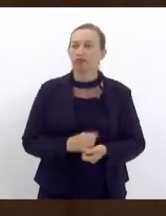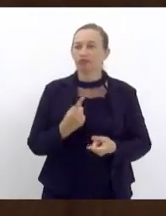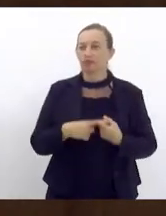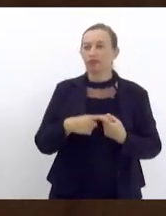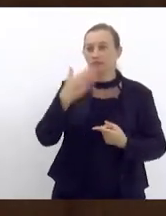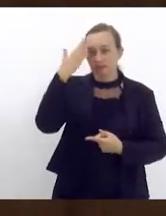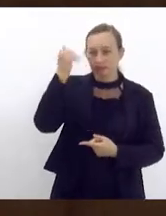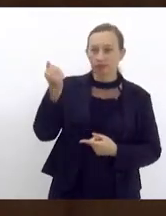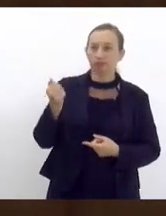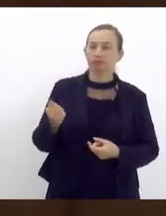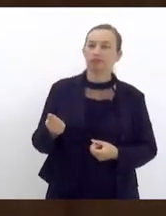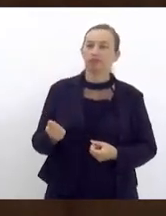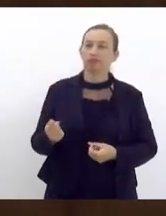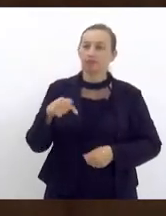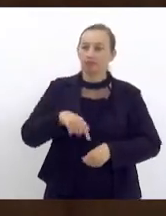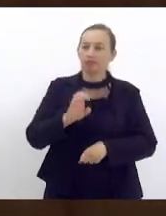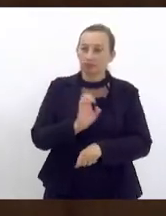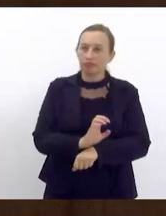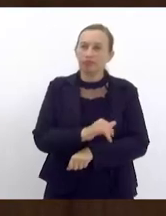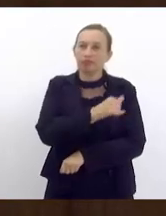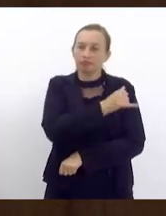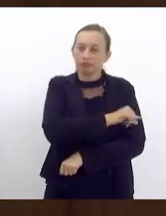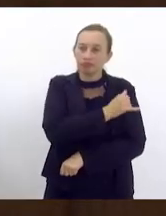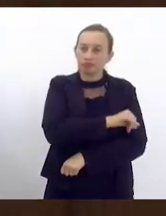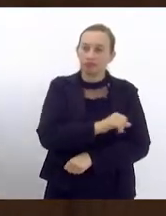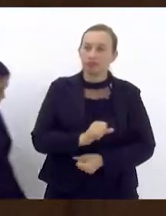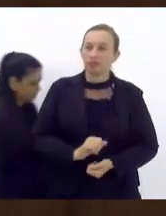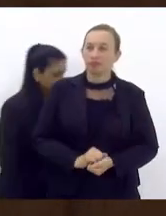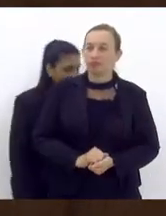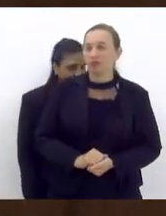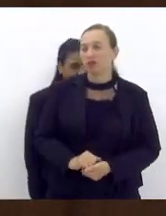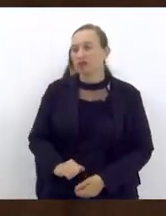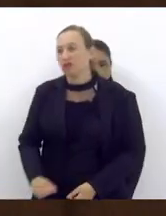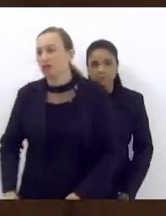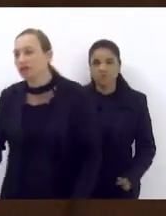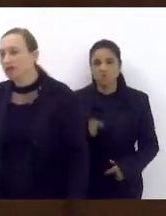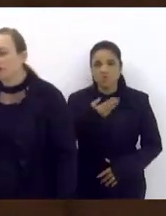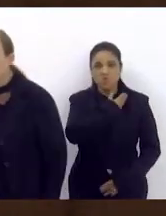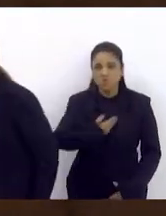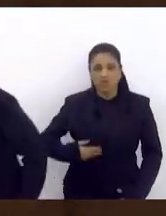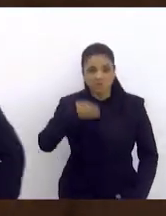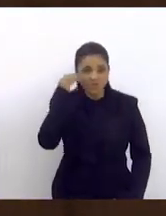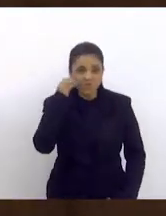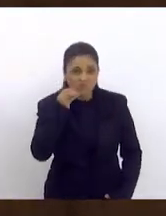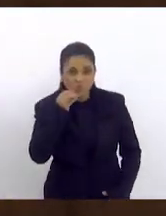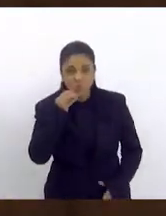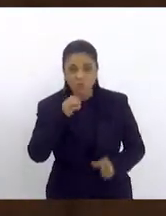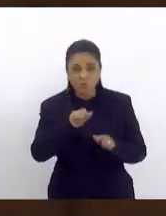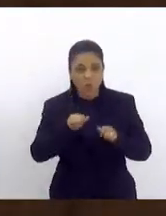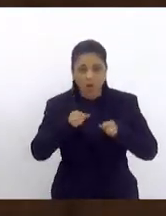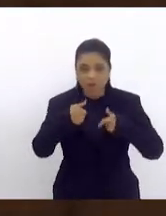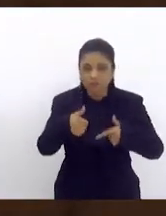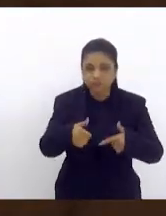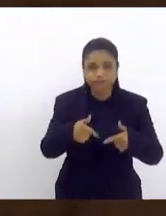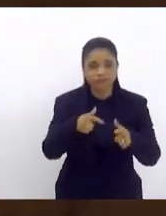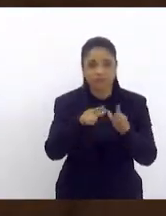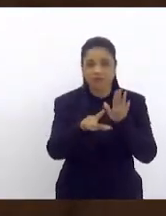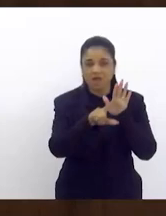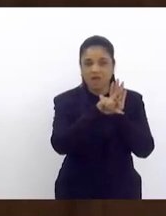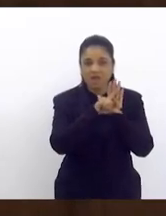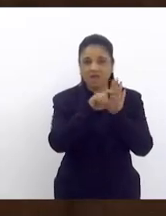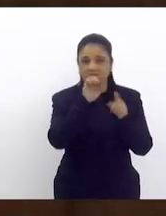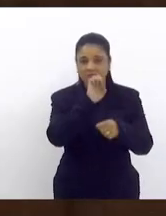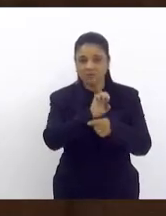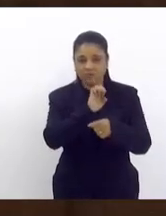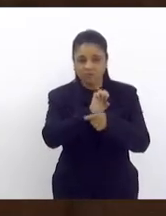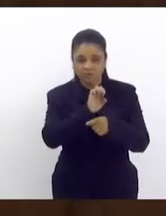gente sabe que remuneração aqui no estado do Rio de Janeiro é um grande problema o governador não avança com a lei do piso estadual então nesse